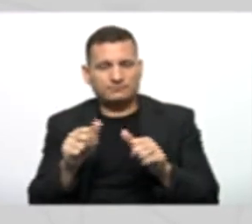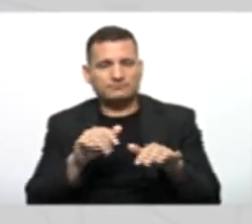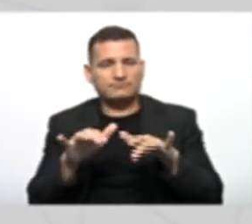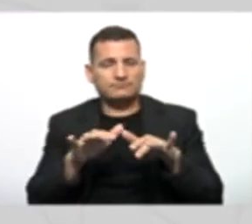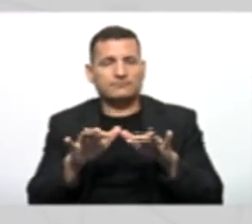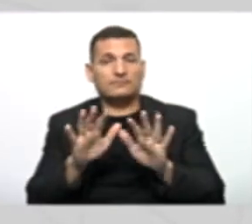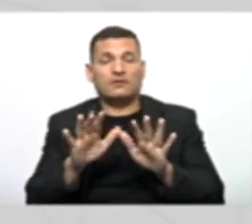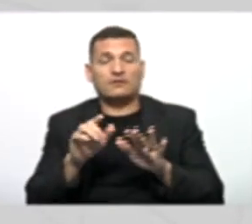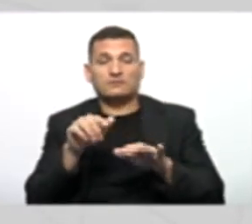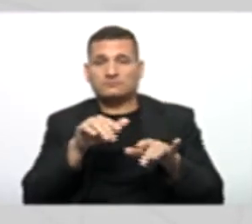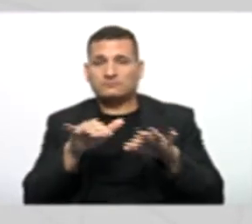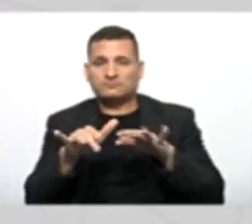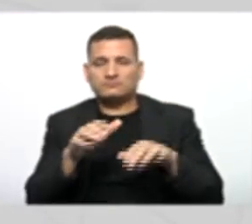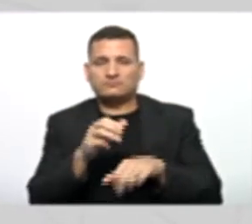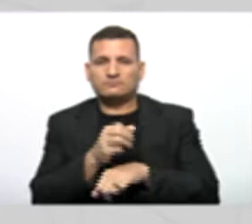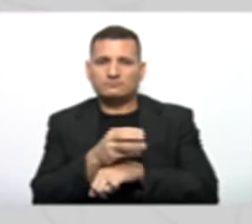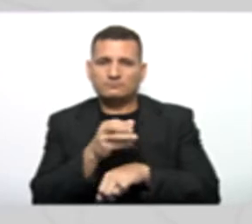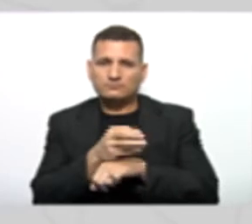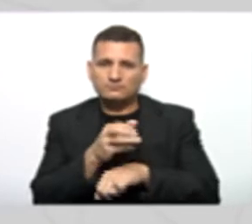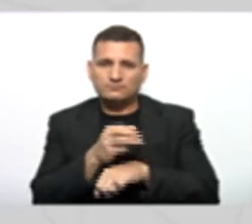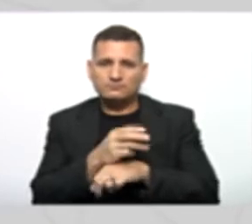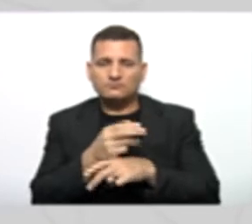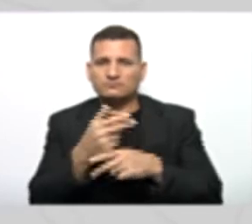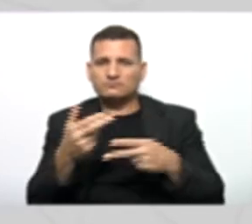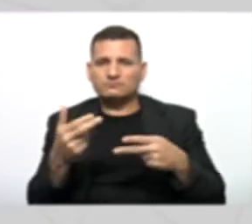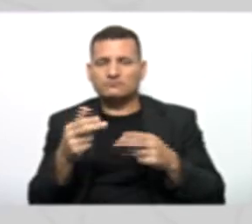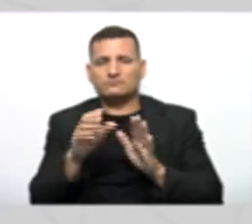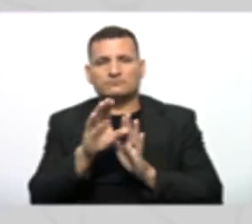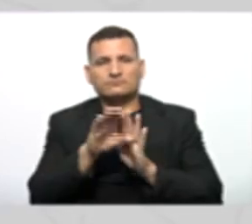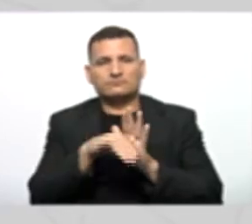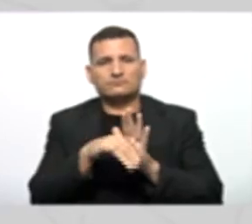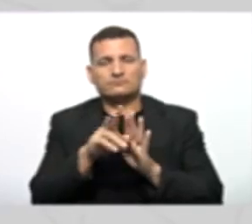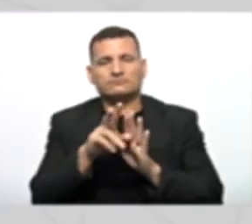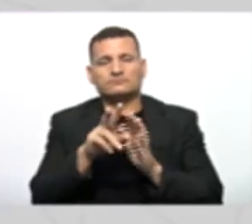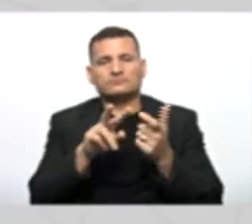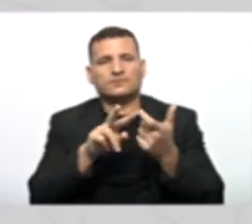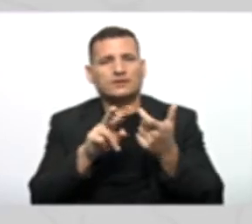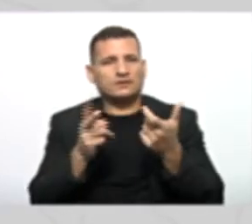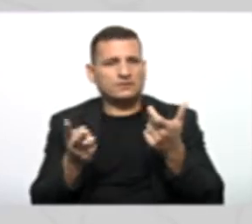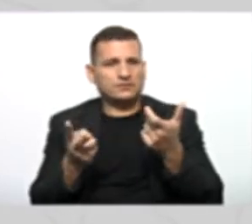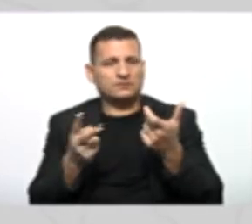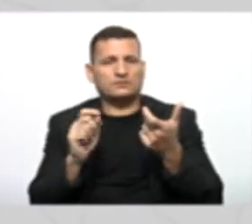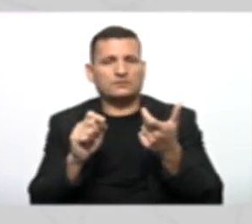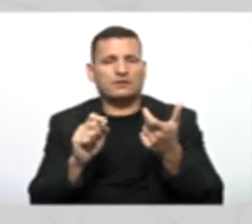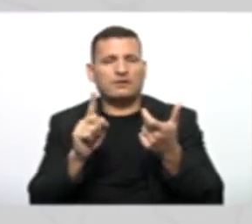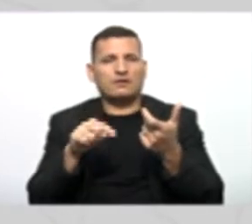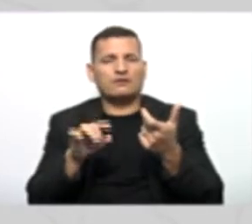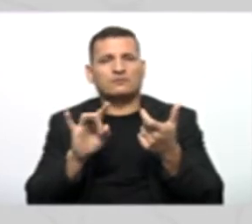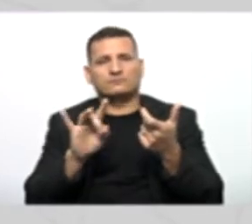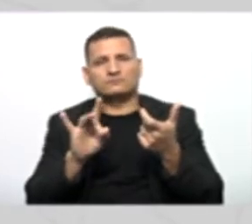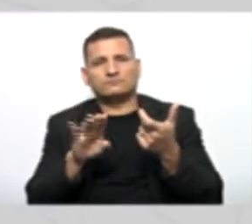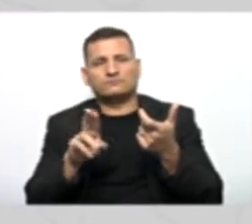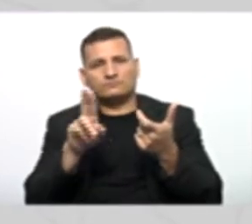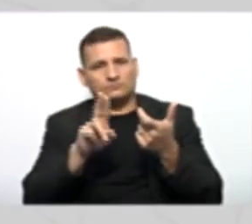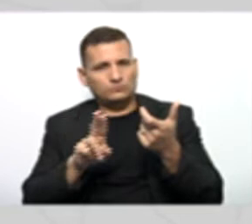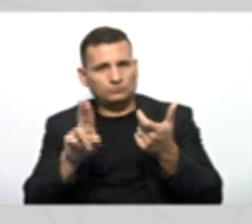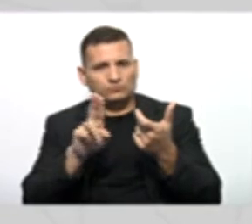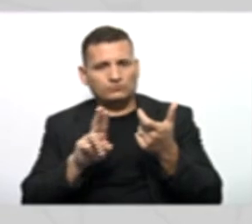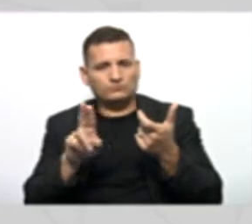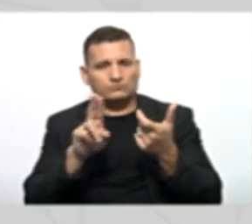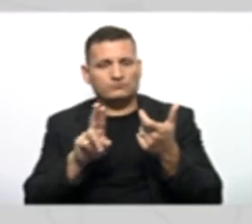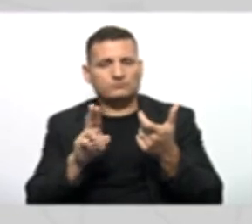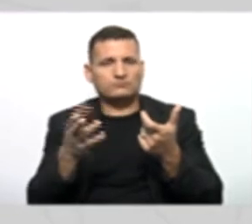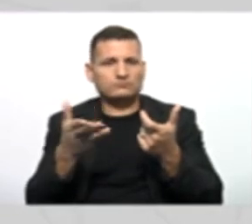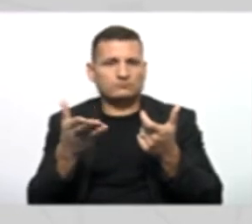programação orientada a objetos, o conceito de herança diverge apenas na aplicação desse conceito direto. Pois nós